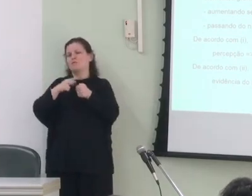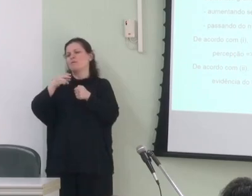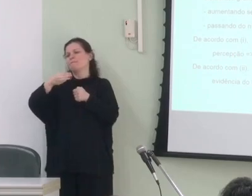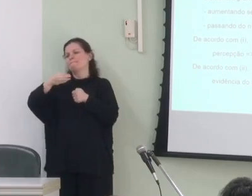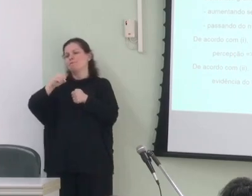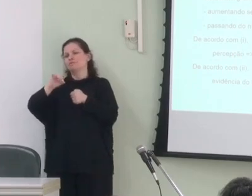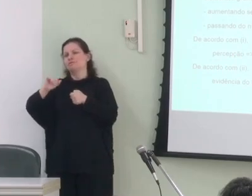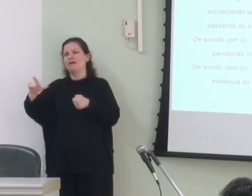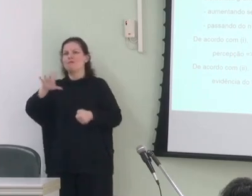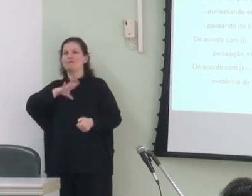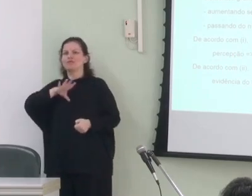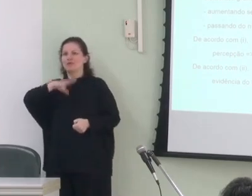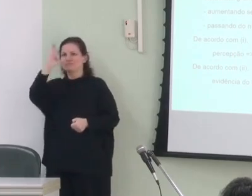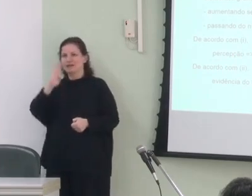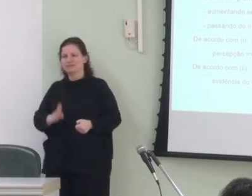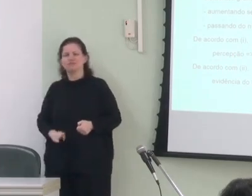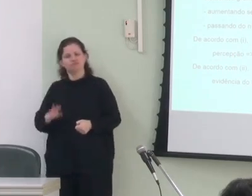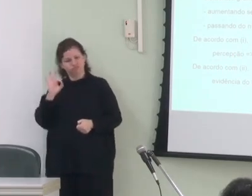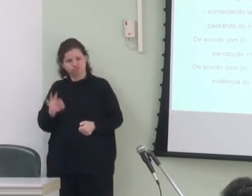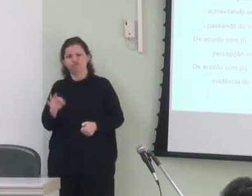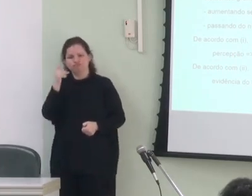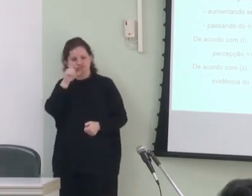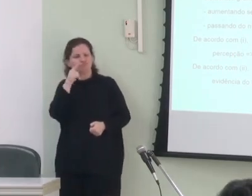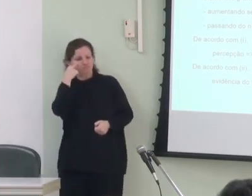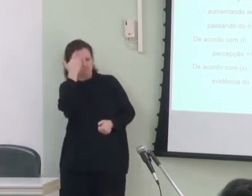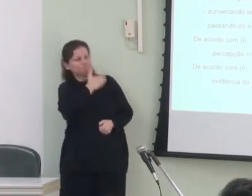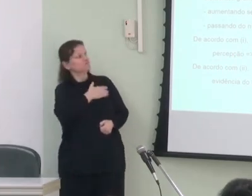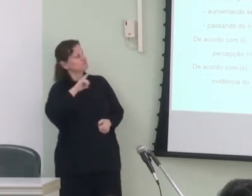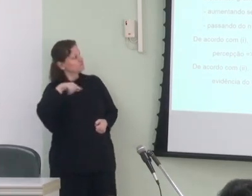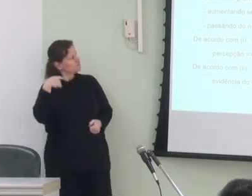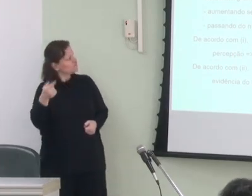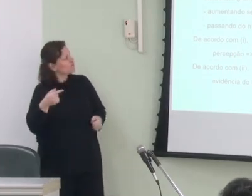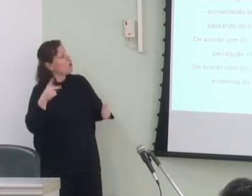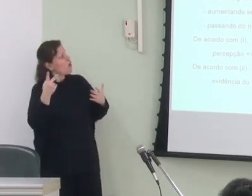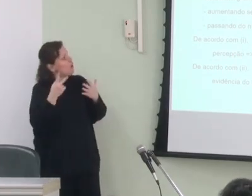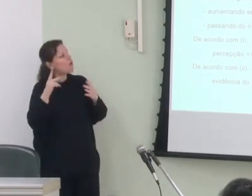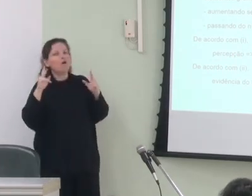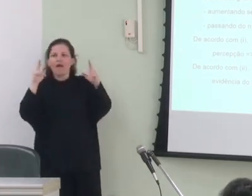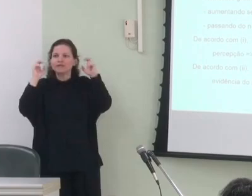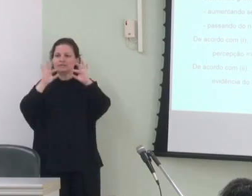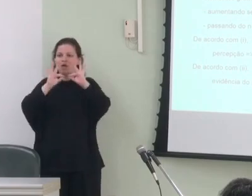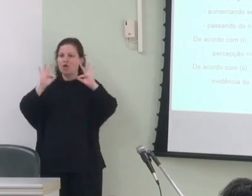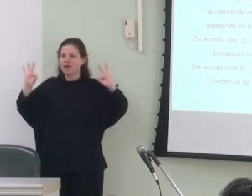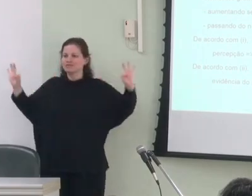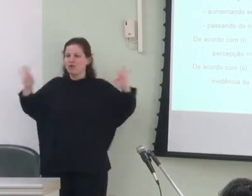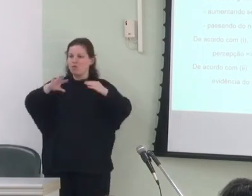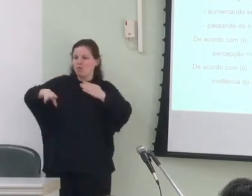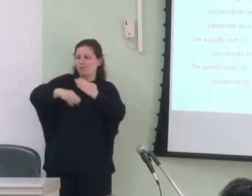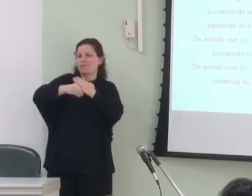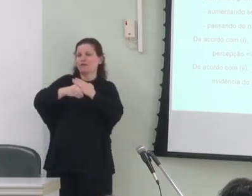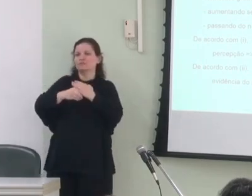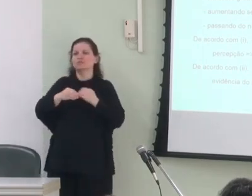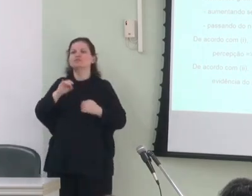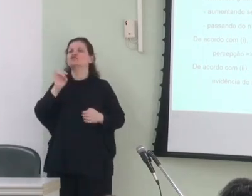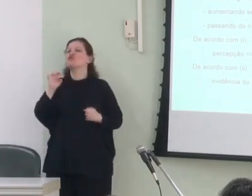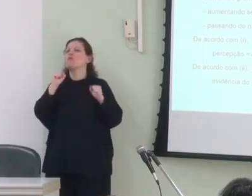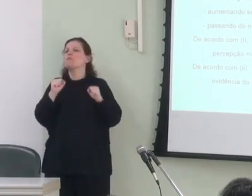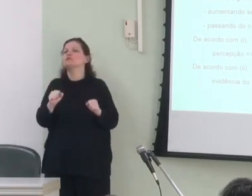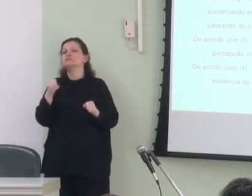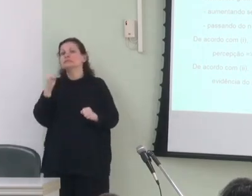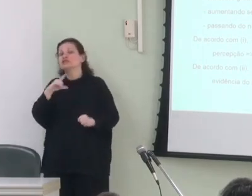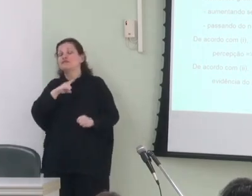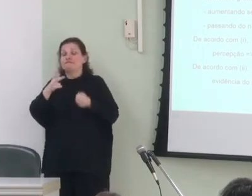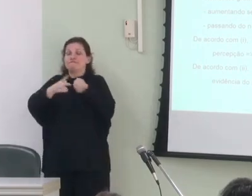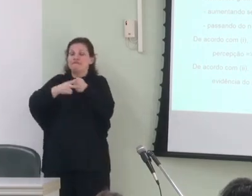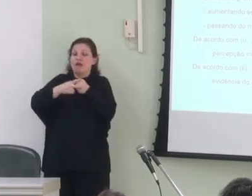do português do Brasil deu certíssimo o seguinte a ocorrência de orações complemento você só pode ter se você tiver